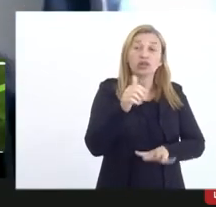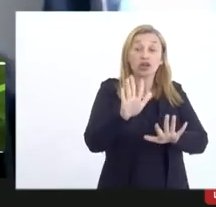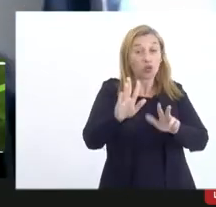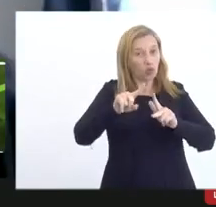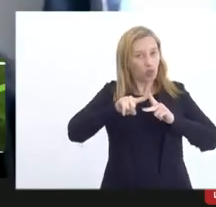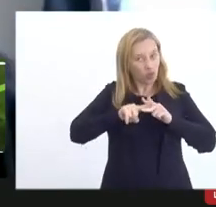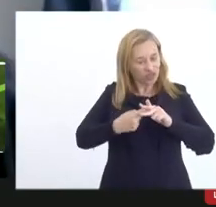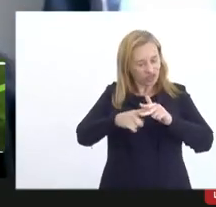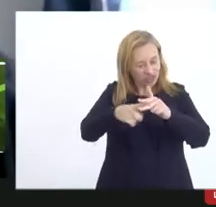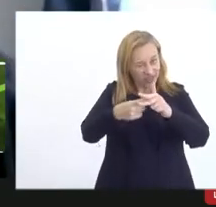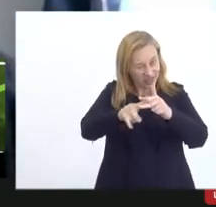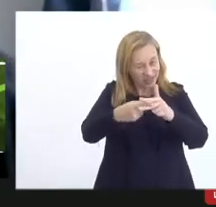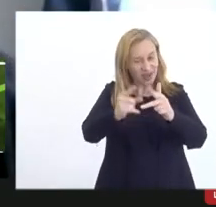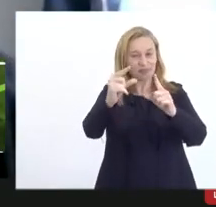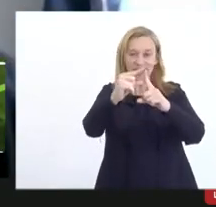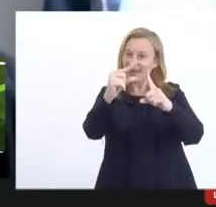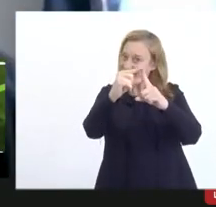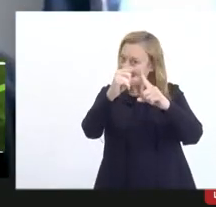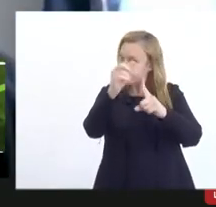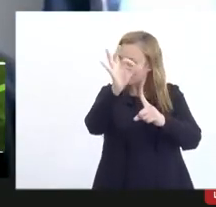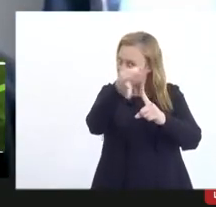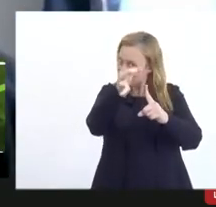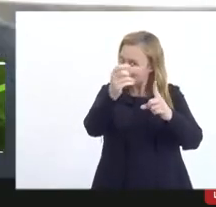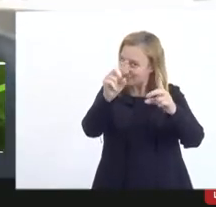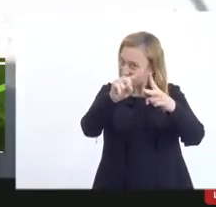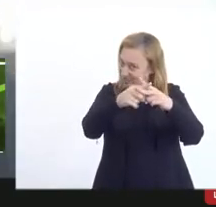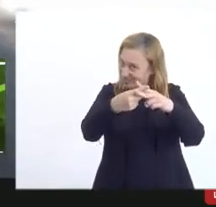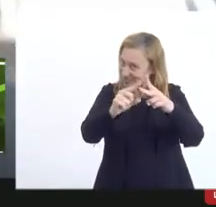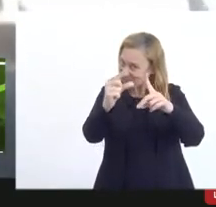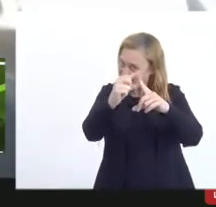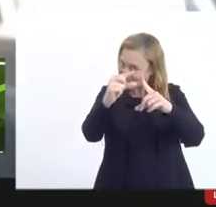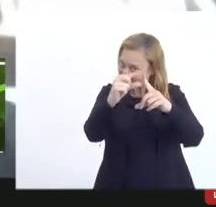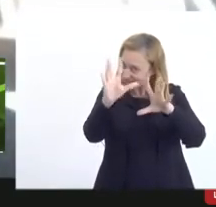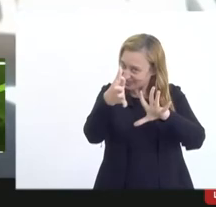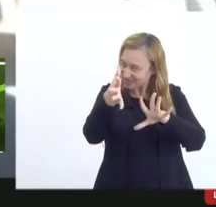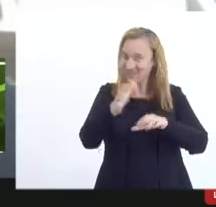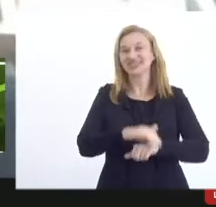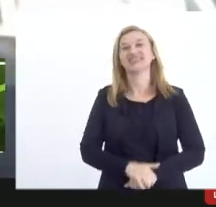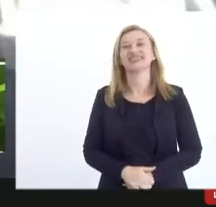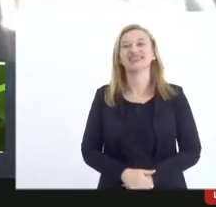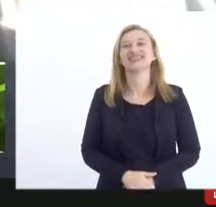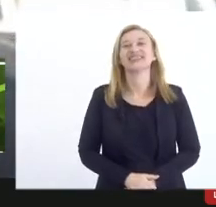corrigirei para o culturalmente correto na expressão